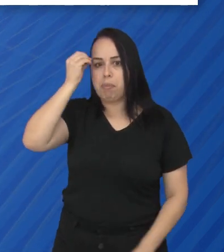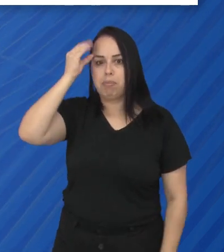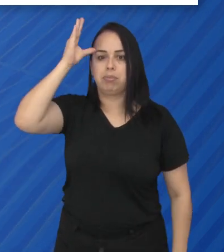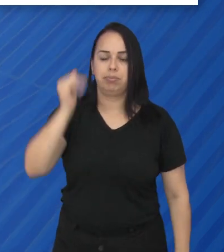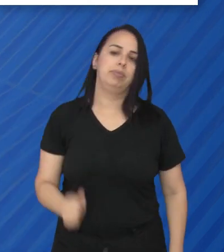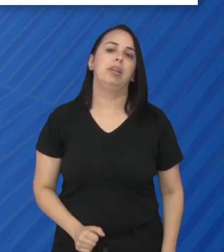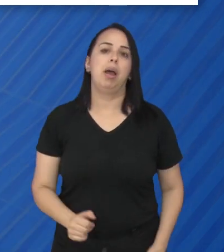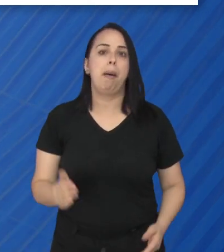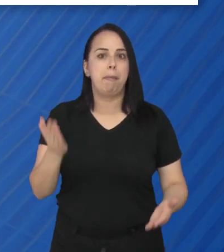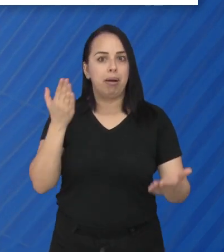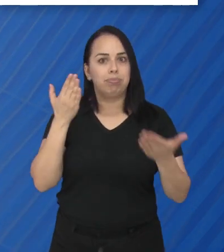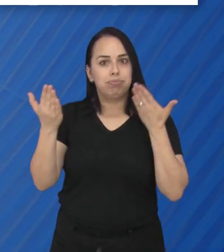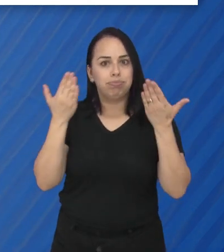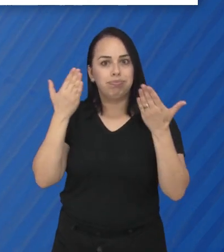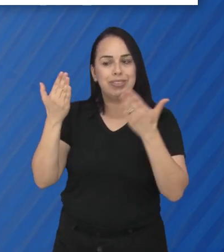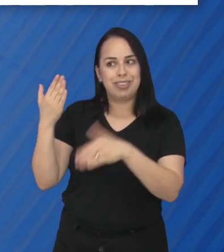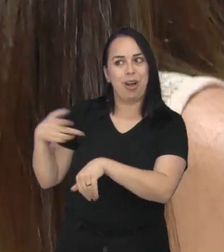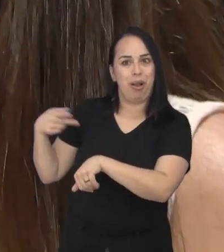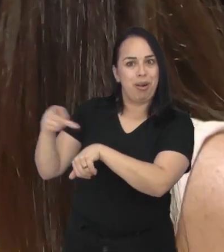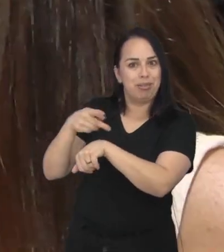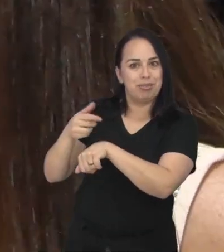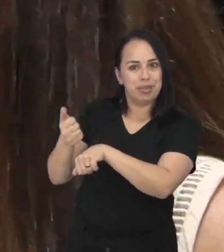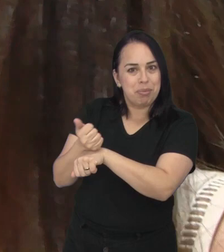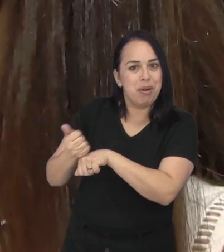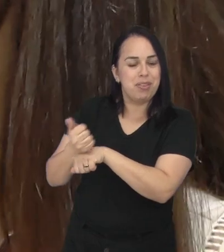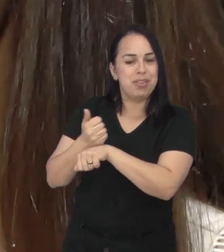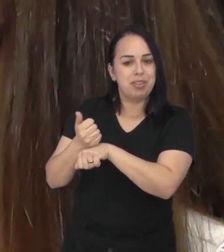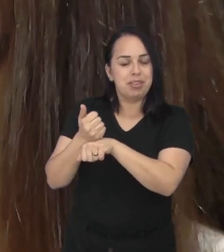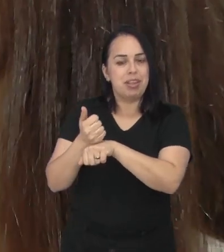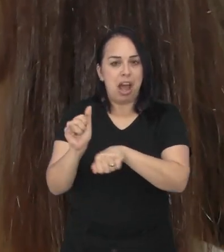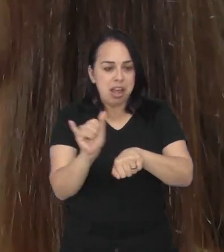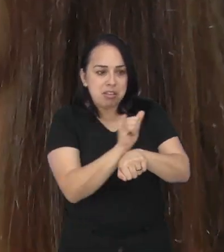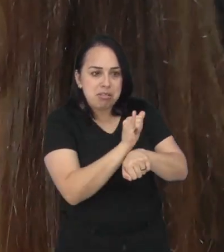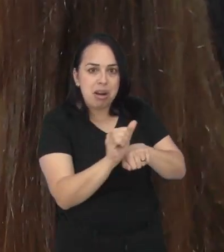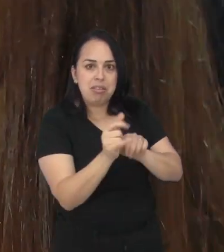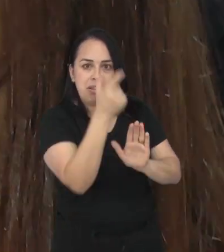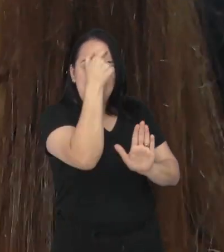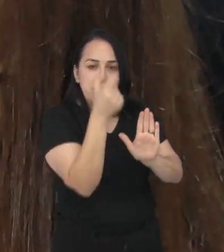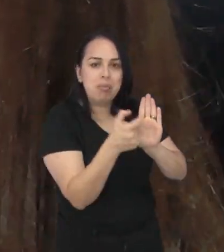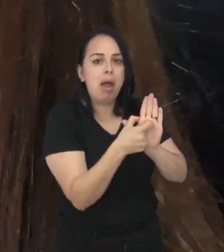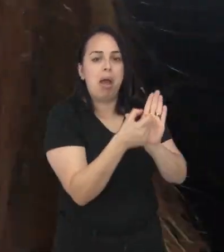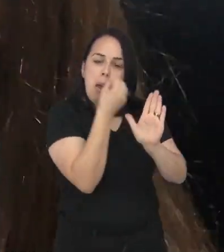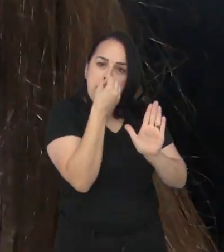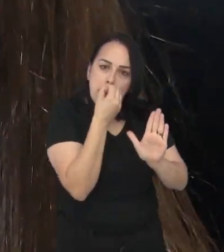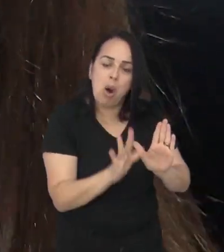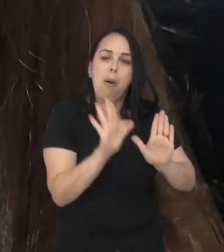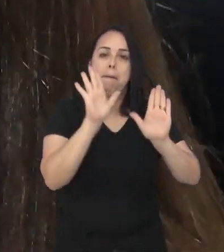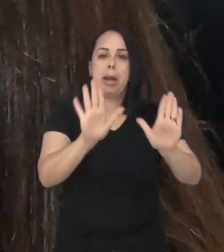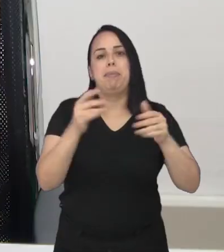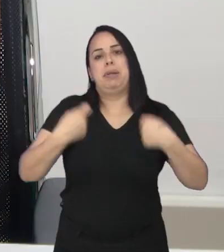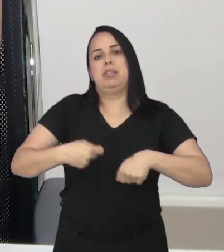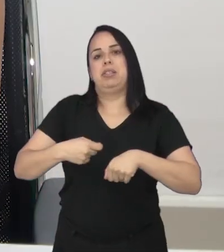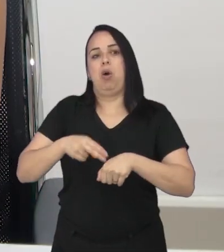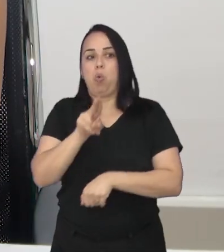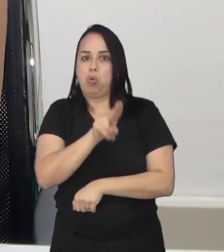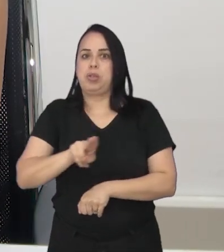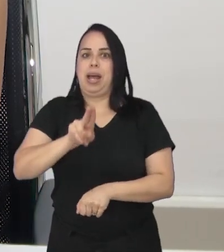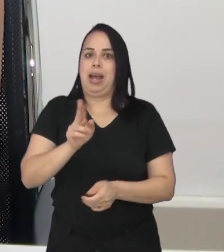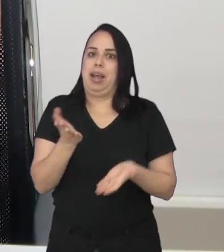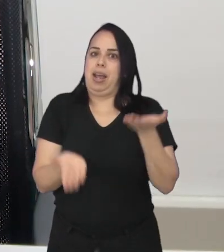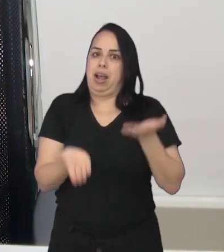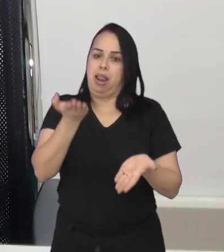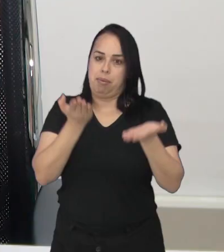ampliar o conhecimento sobre o assunto. Para a psicóloga, as ferramentas oferecem muitos benefícios, mas é